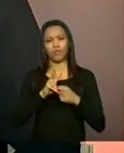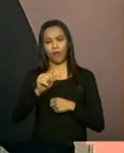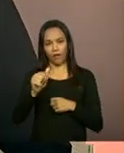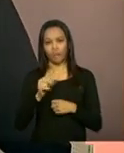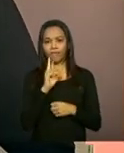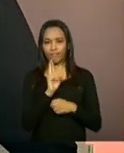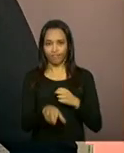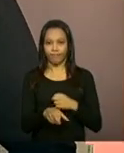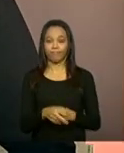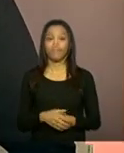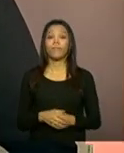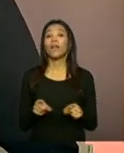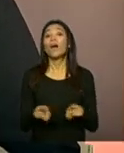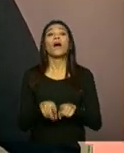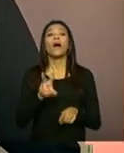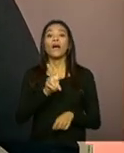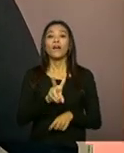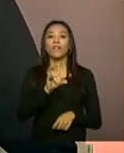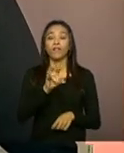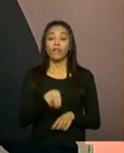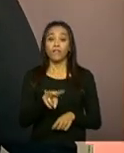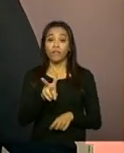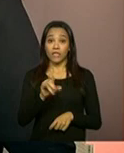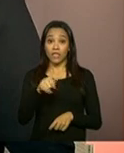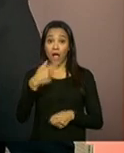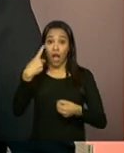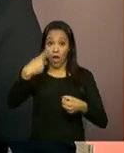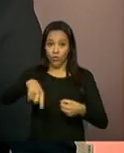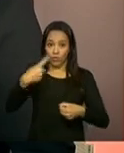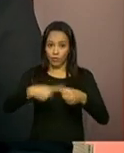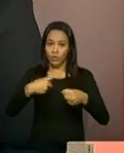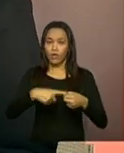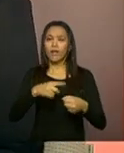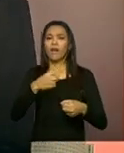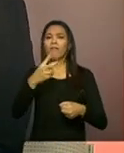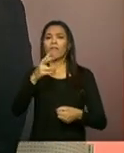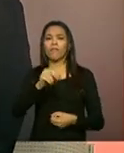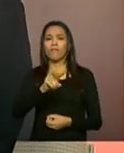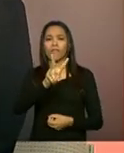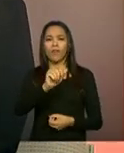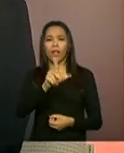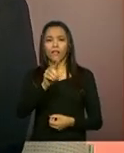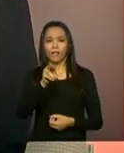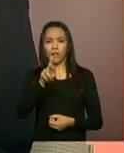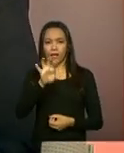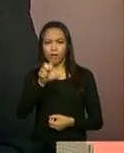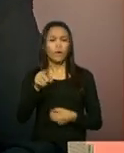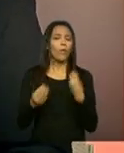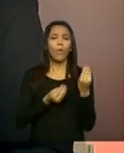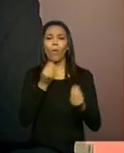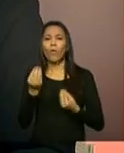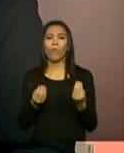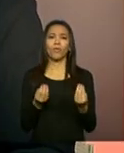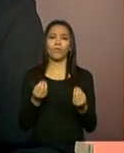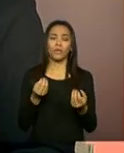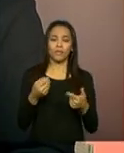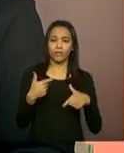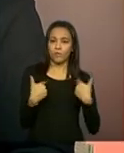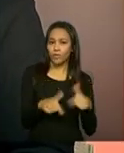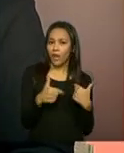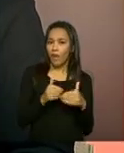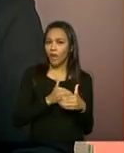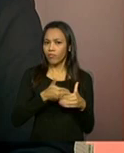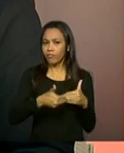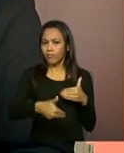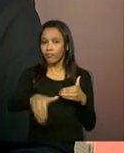A Rivânia Perdigão, de governador Valadares, pergunta o seguinte. Como desenvolver as atividades do PAIF pela